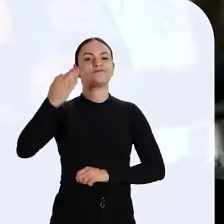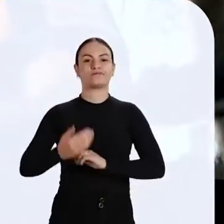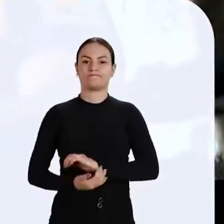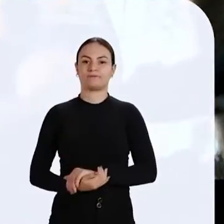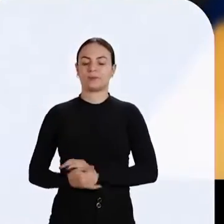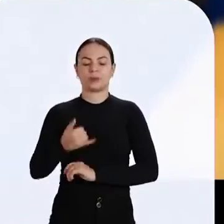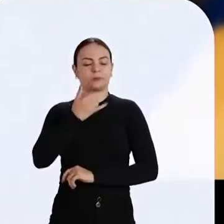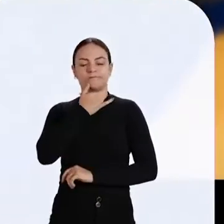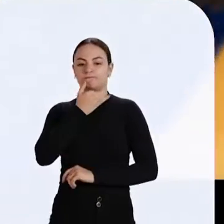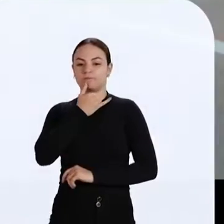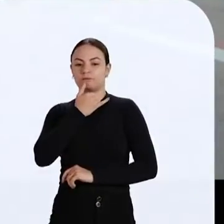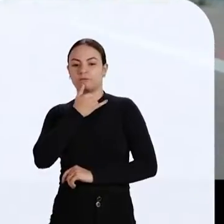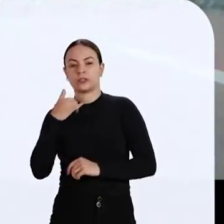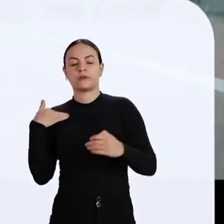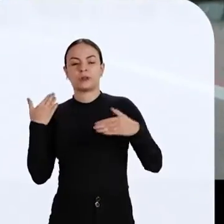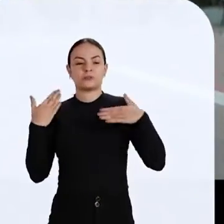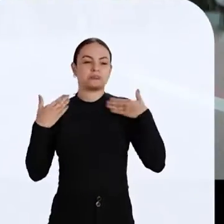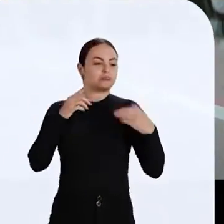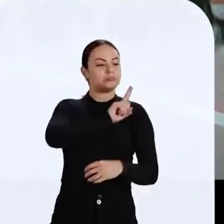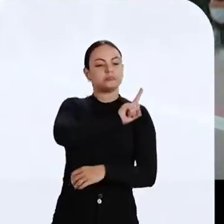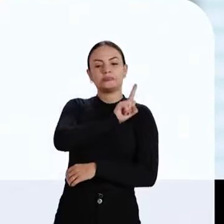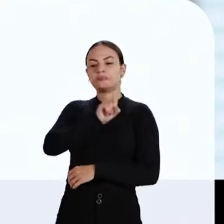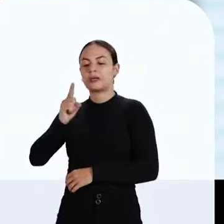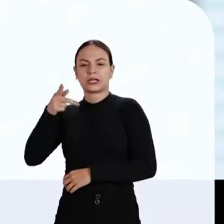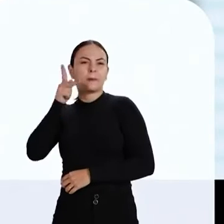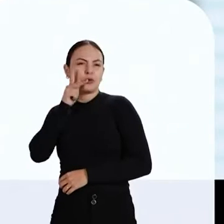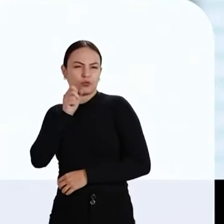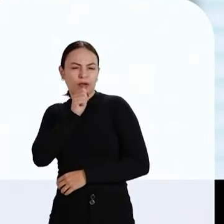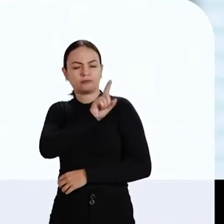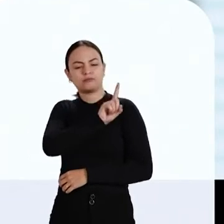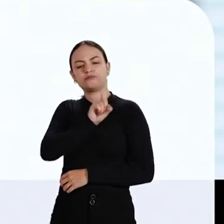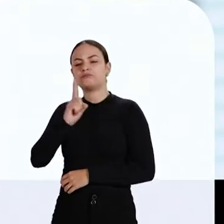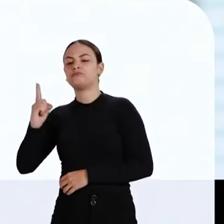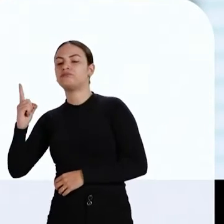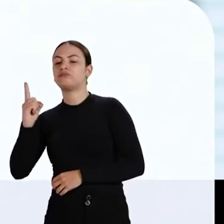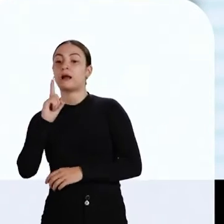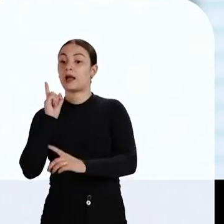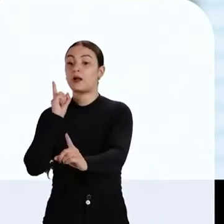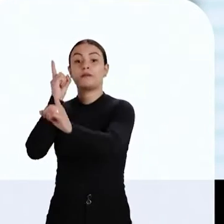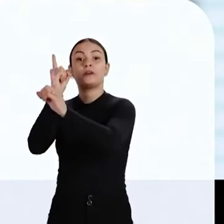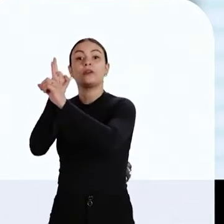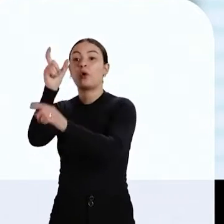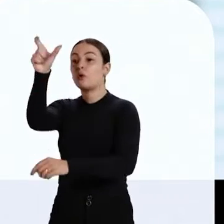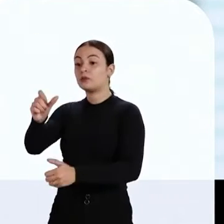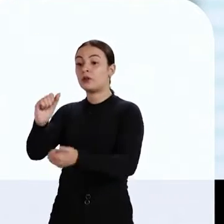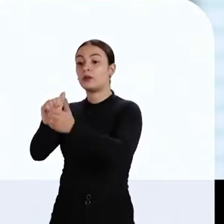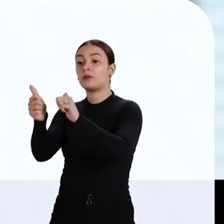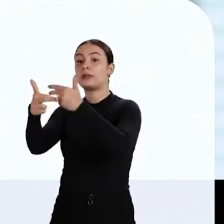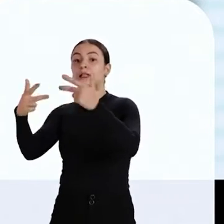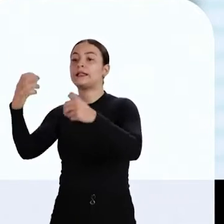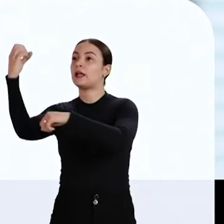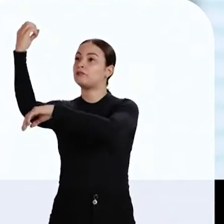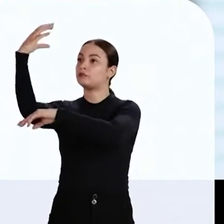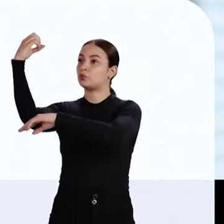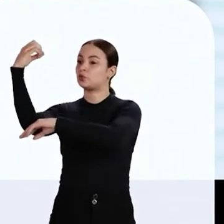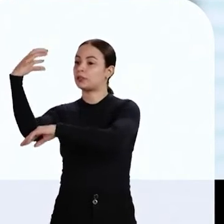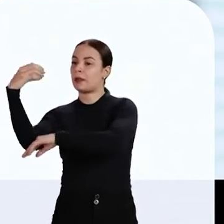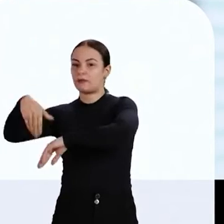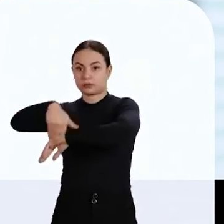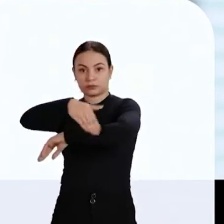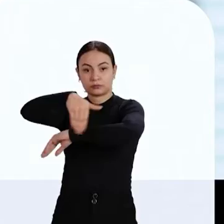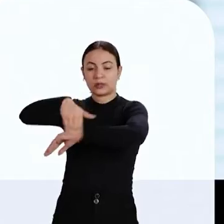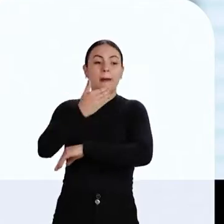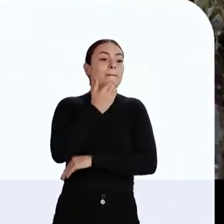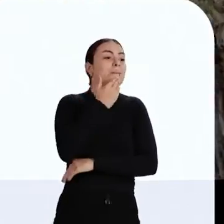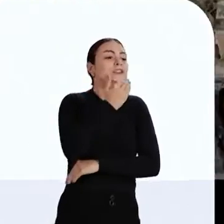É muito triste quando você vai andar na cidade, aqui em Porto Velho se vê muito isso, e às vezes você encontra um atleta no semáforo, num